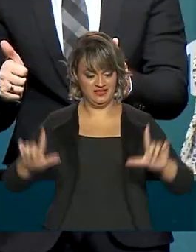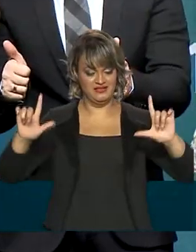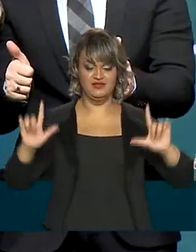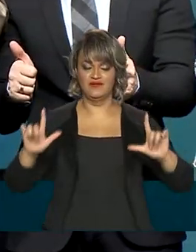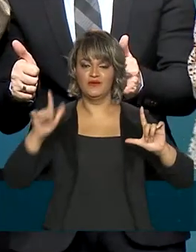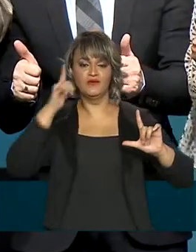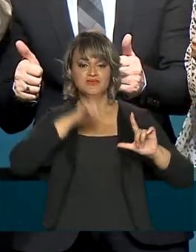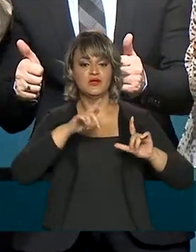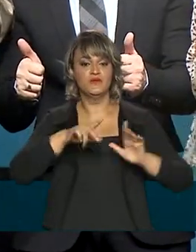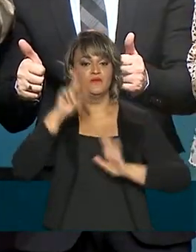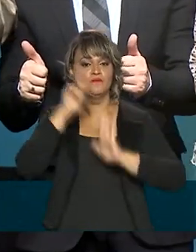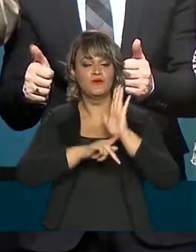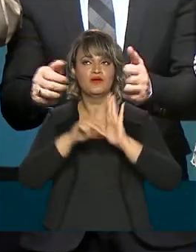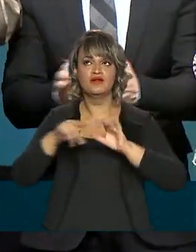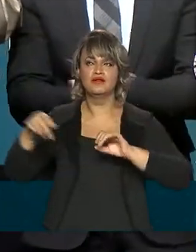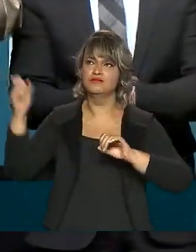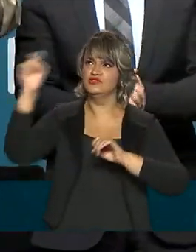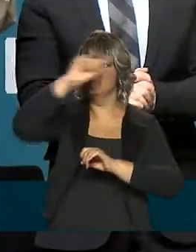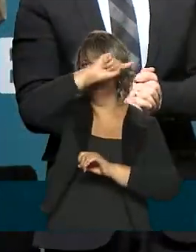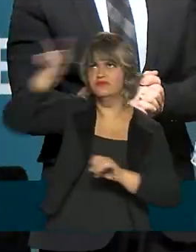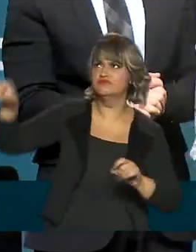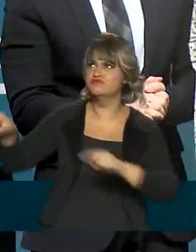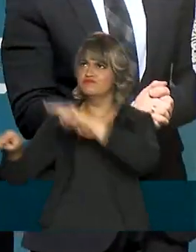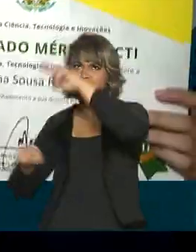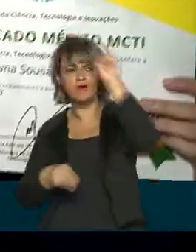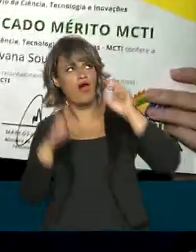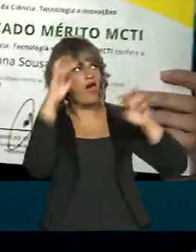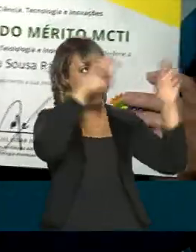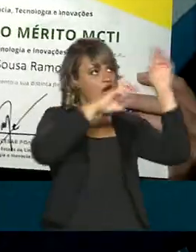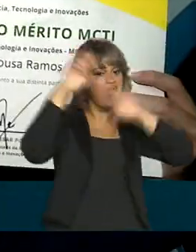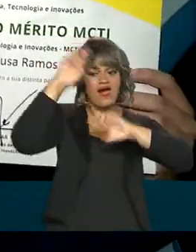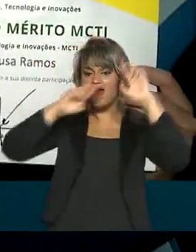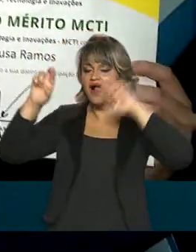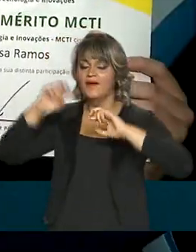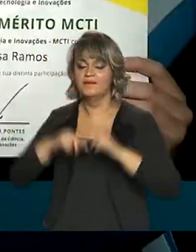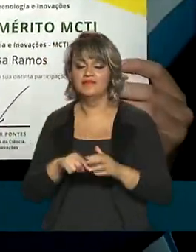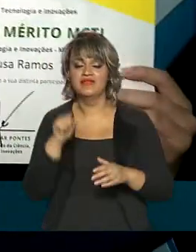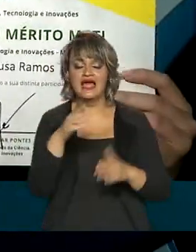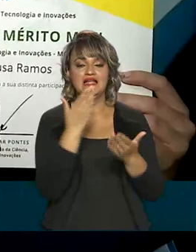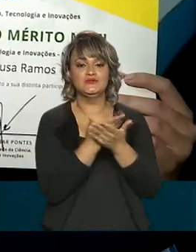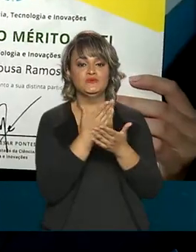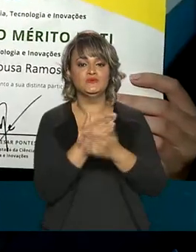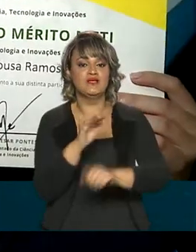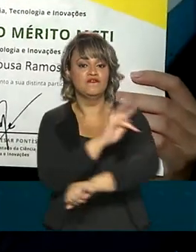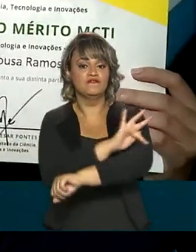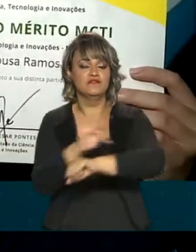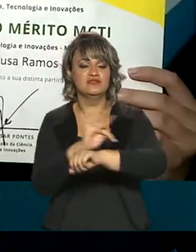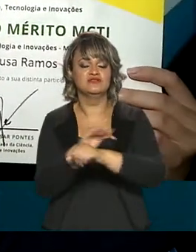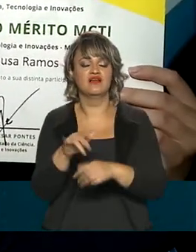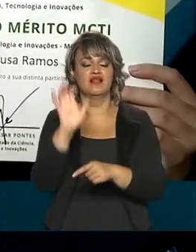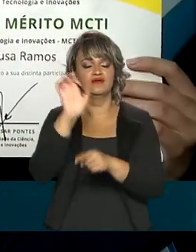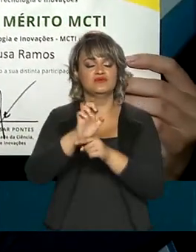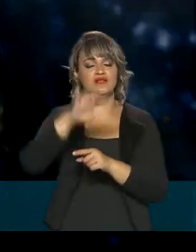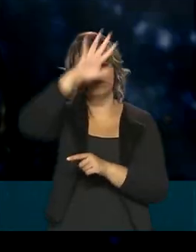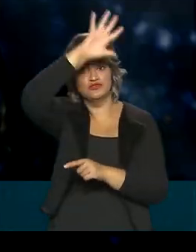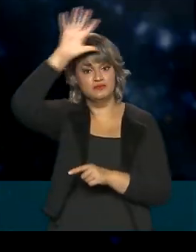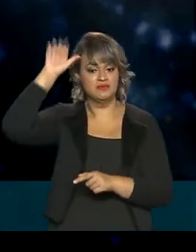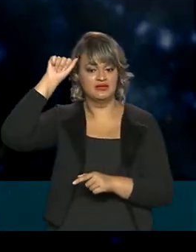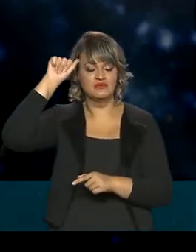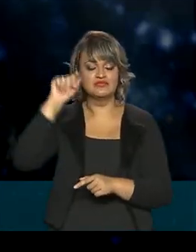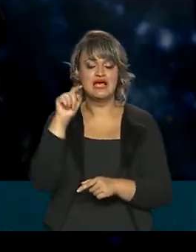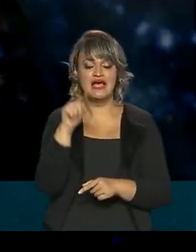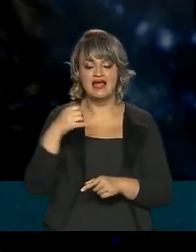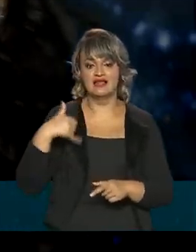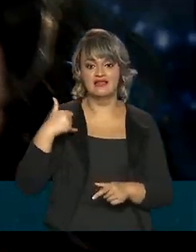conquistou no programa Caça Asteróides MCTI. A estudante de física da periferia de Manaus, com apenas 21